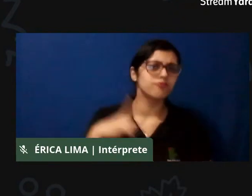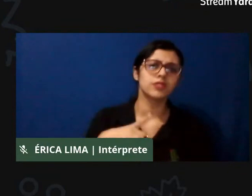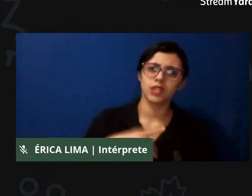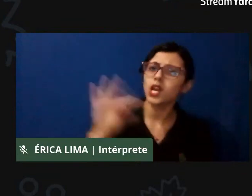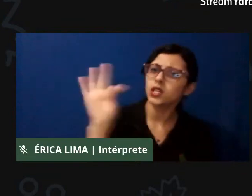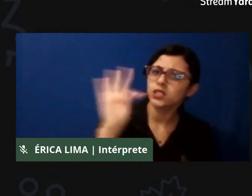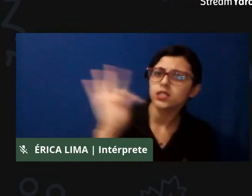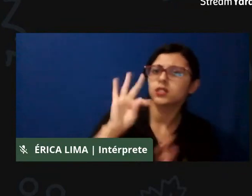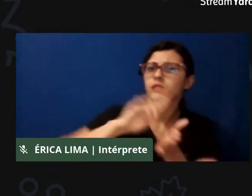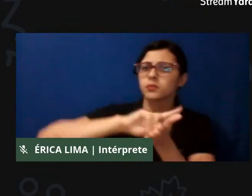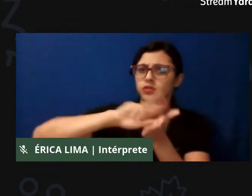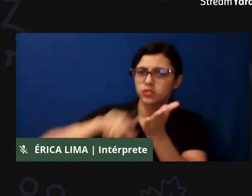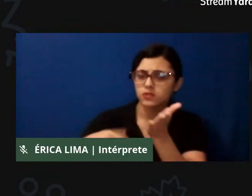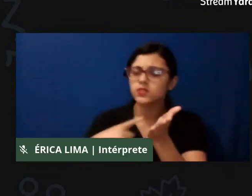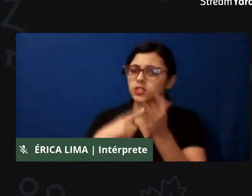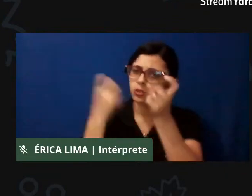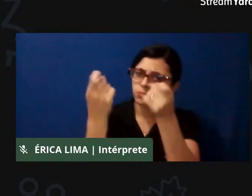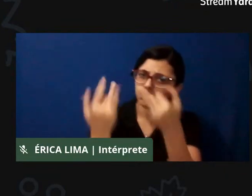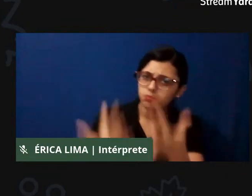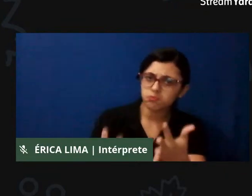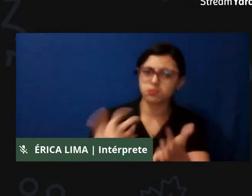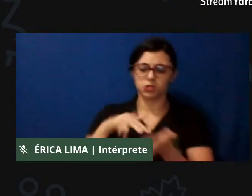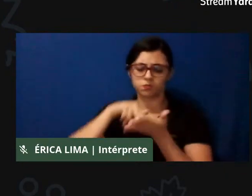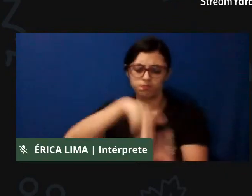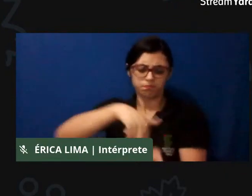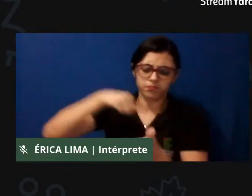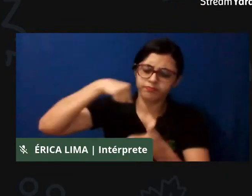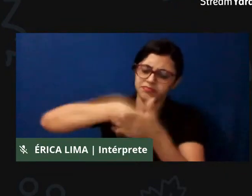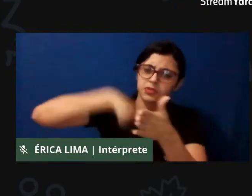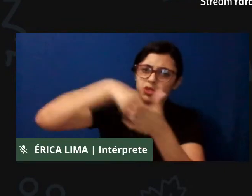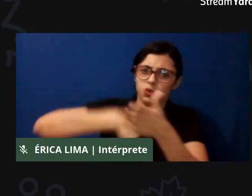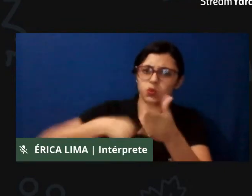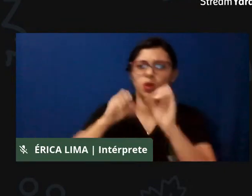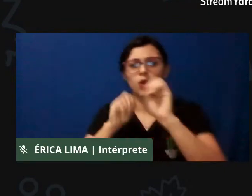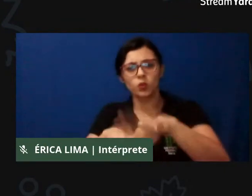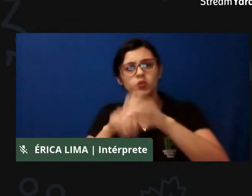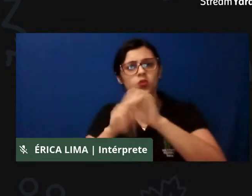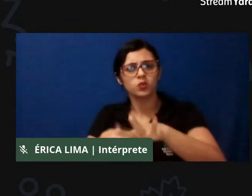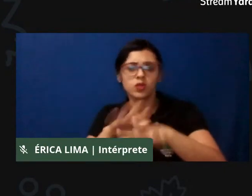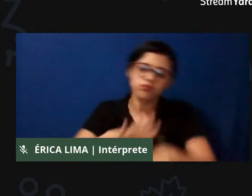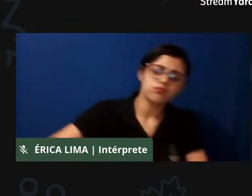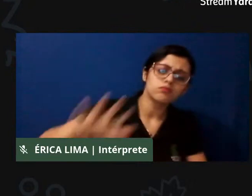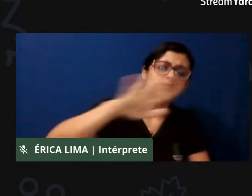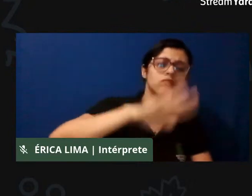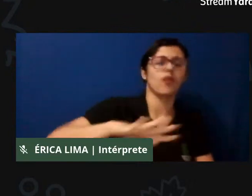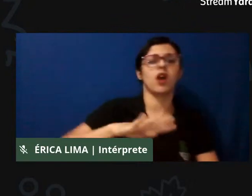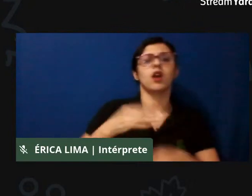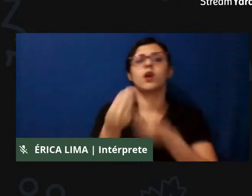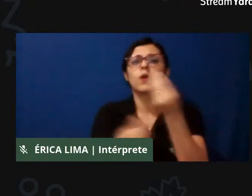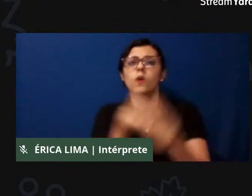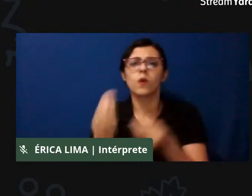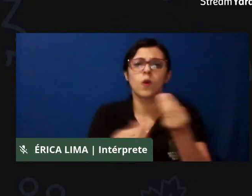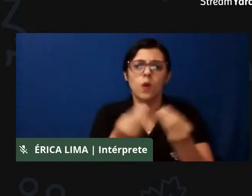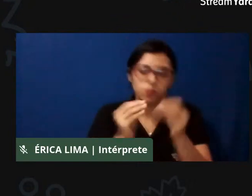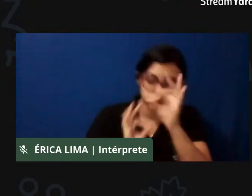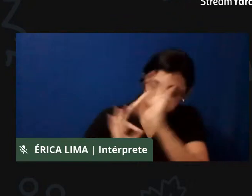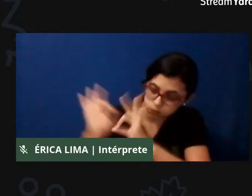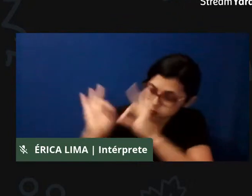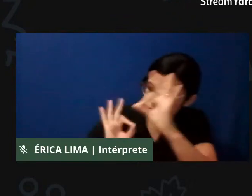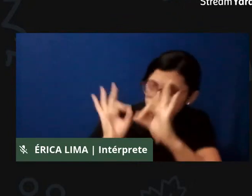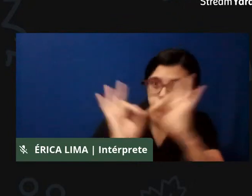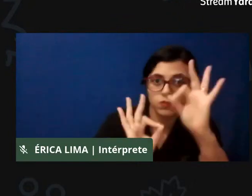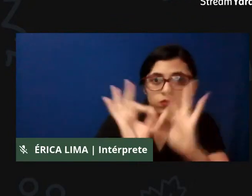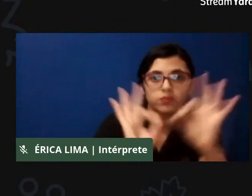sobre o território, sobre a resistência, sobre a luta, sobre a educação, sobre a construção nossa dentro da